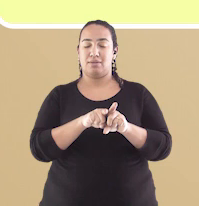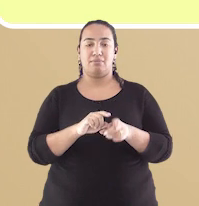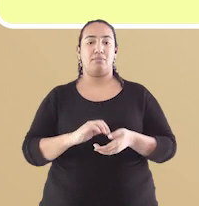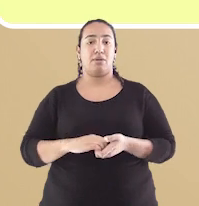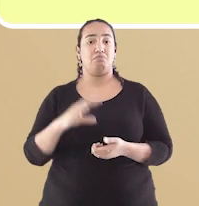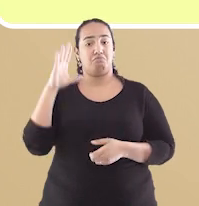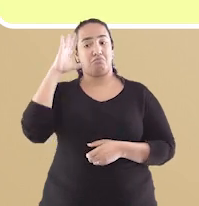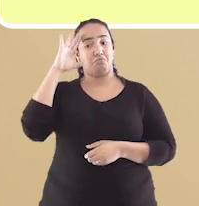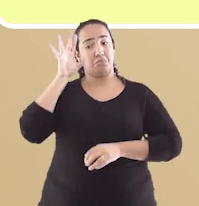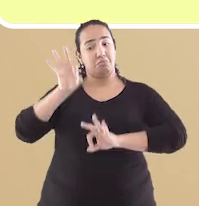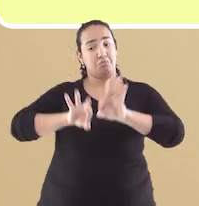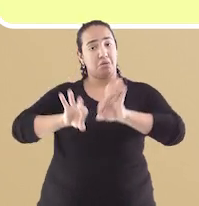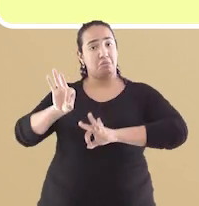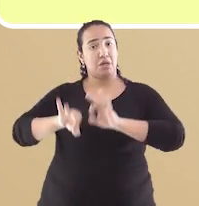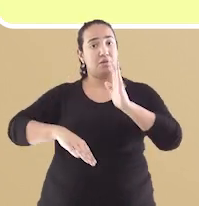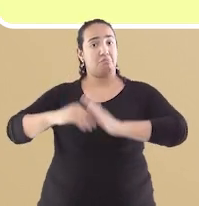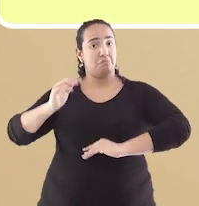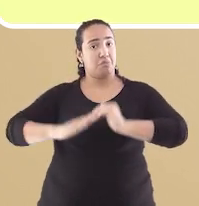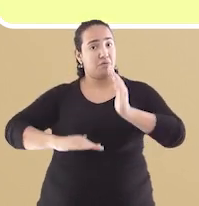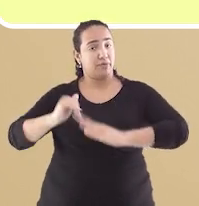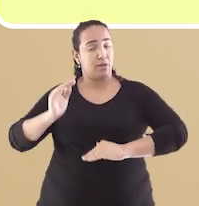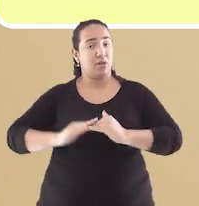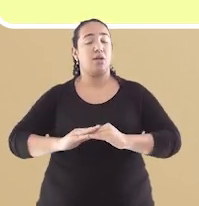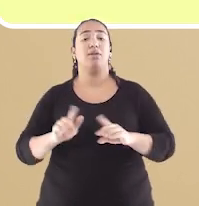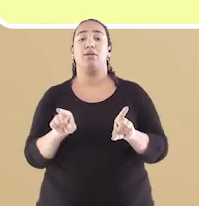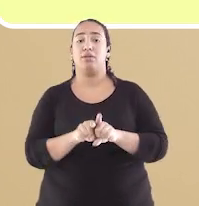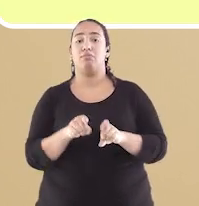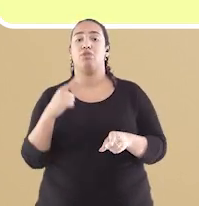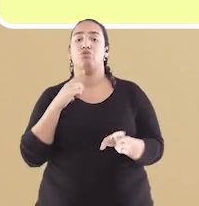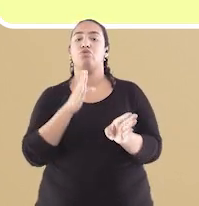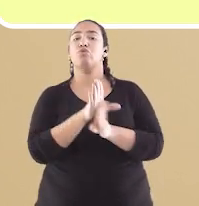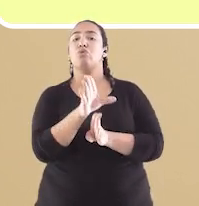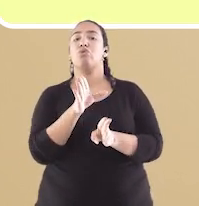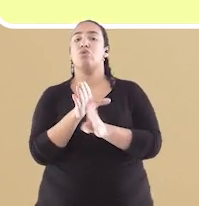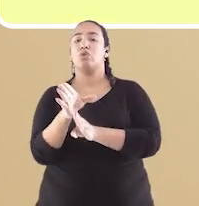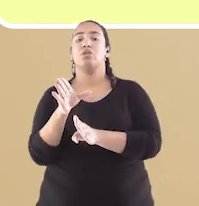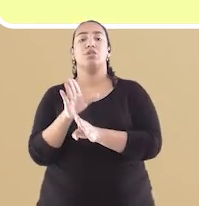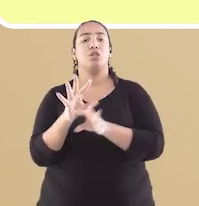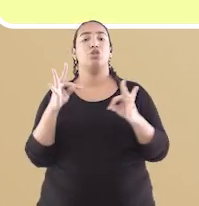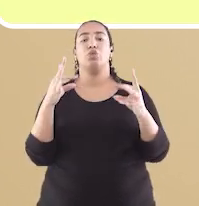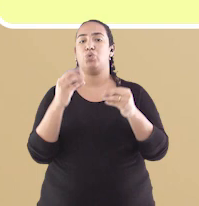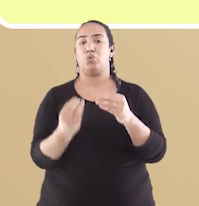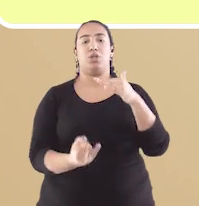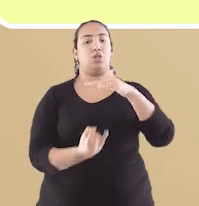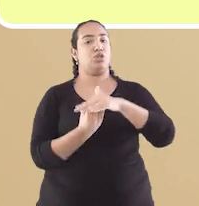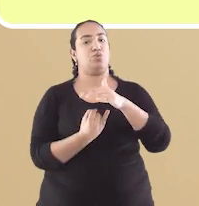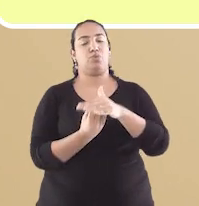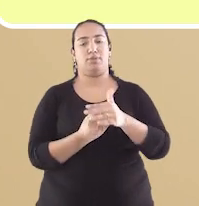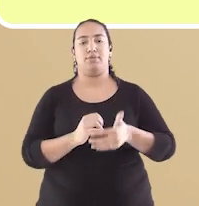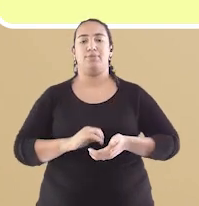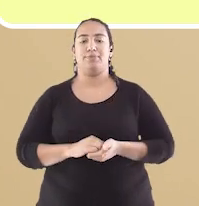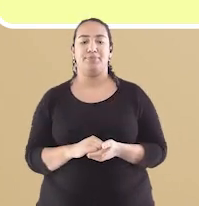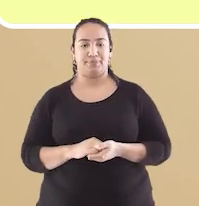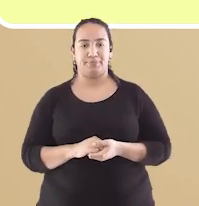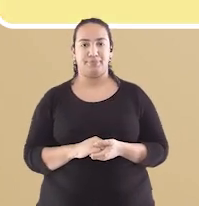profissionais, além de um conselho militar que garantia toda a ordem de toda instituição de polícia.